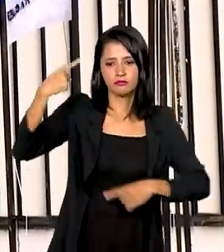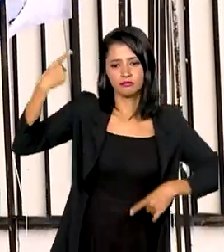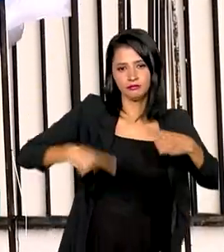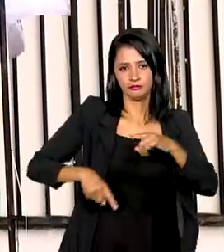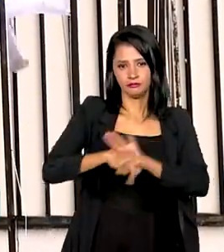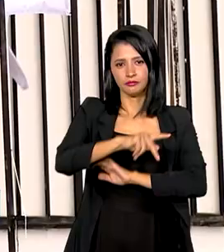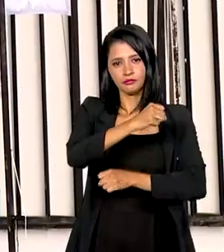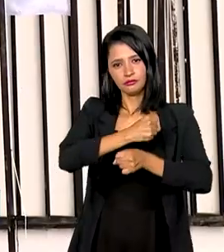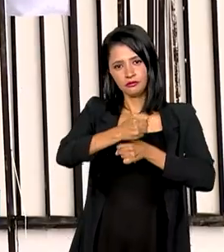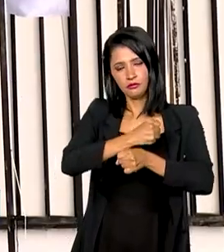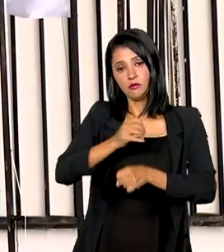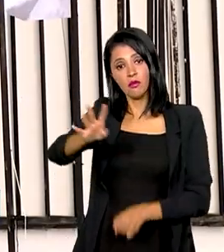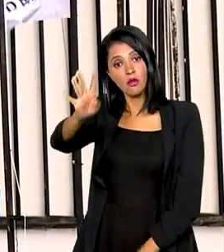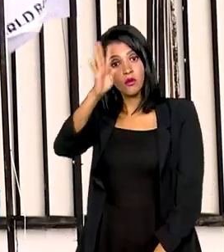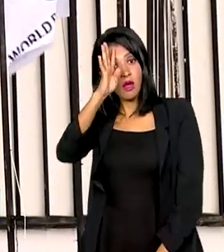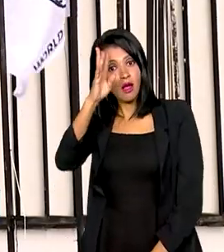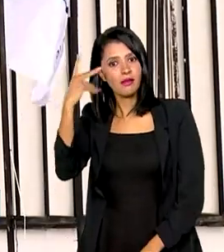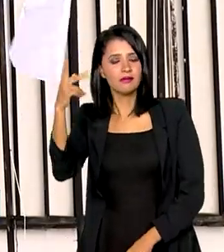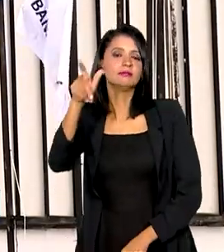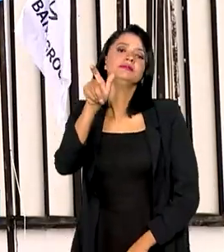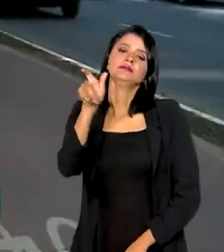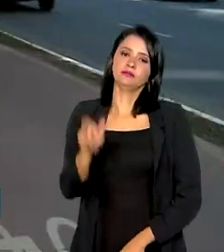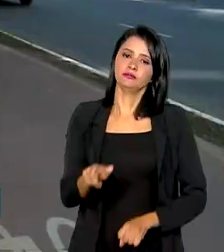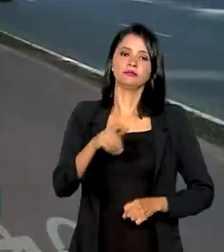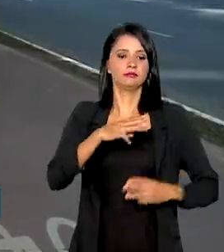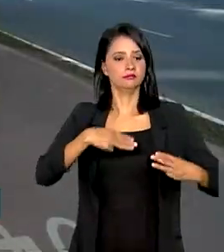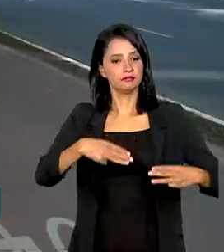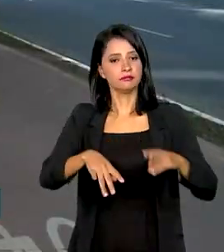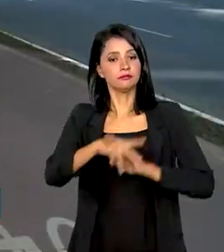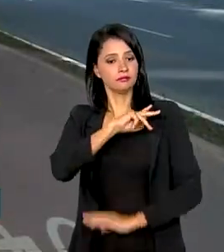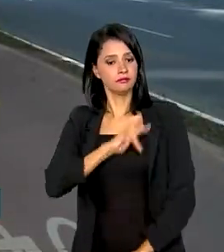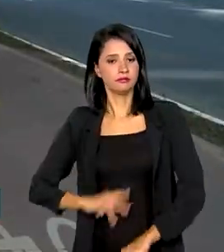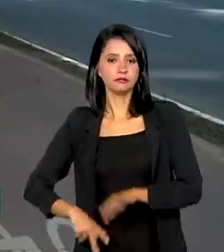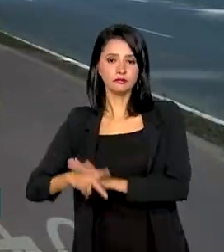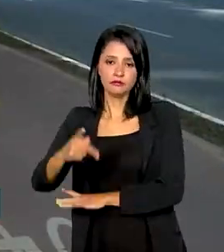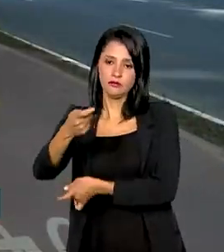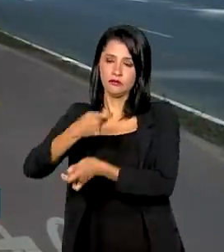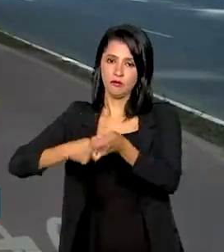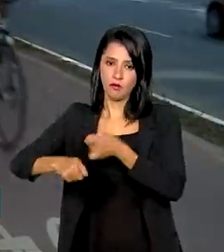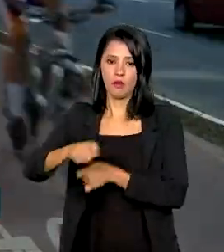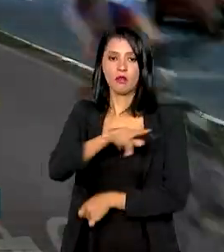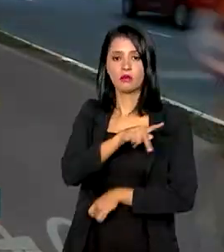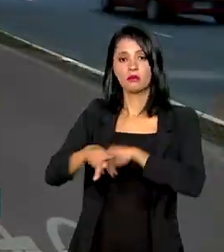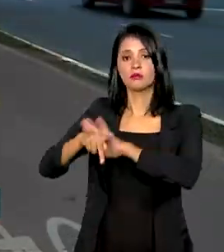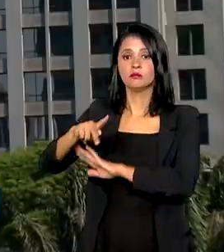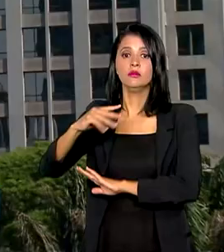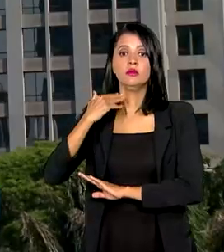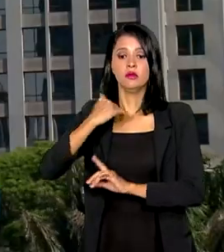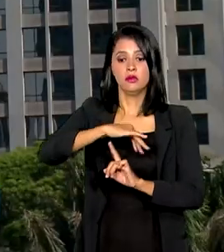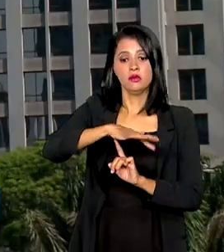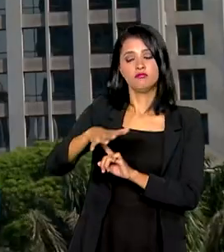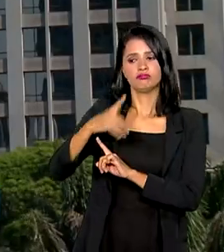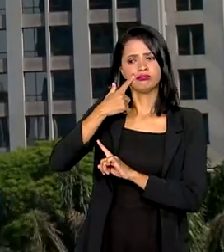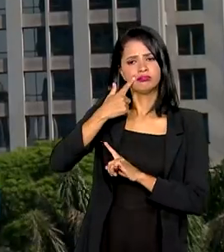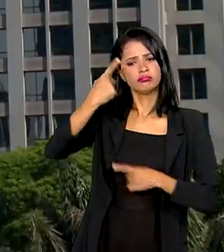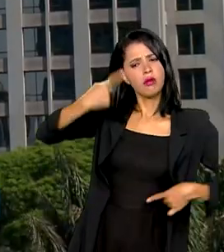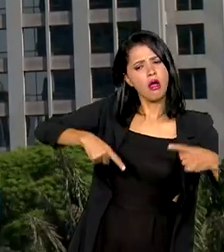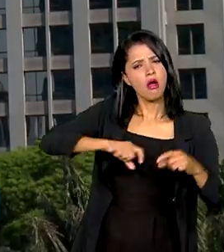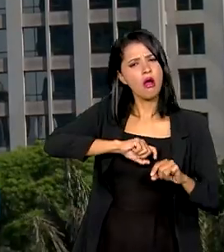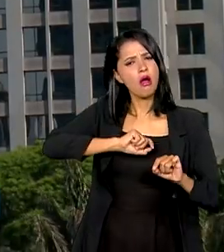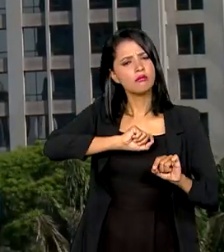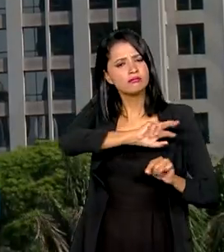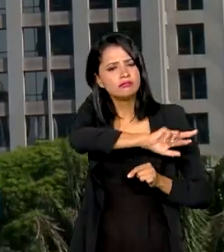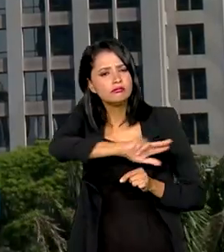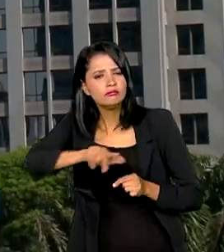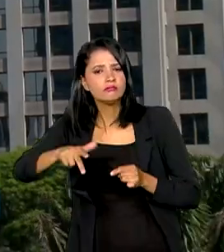-feira, é a vez de ministros de economia e presidentes de bancos centrais debaterem caminhos democráticos